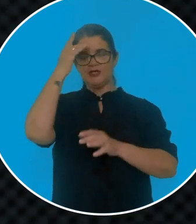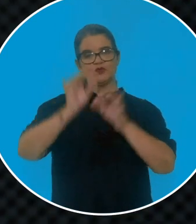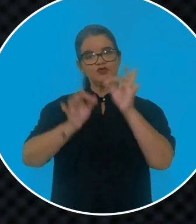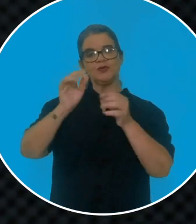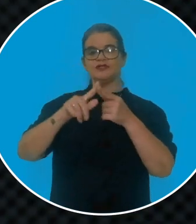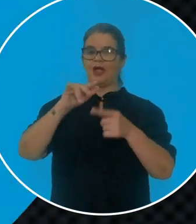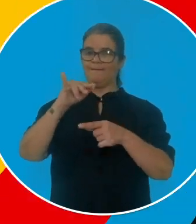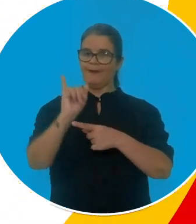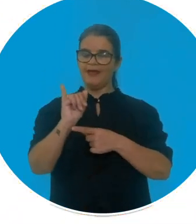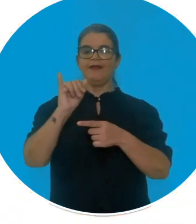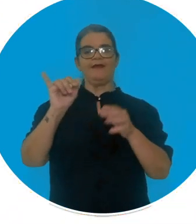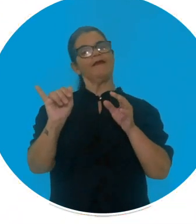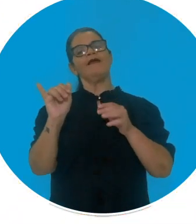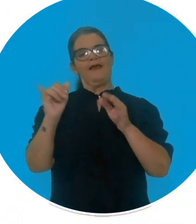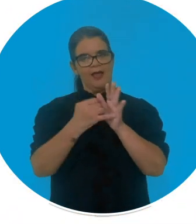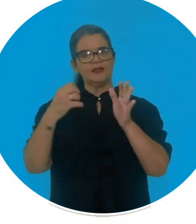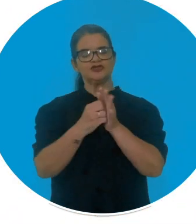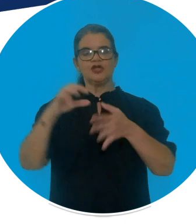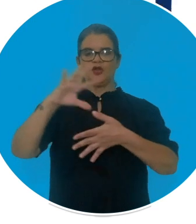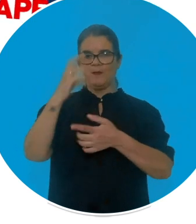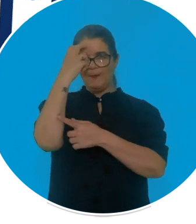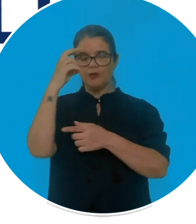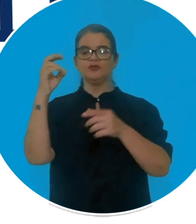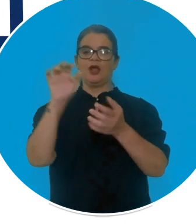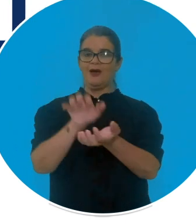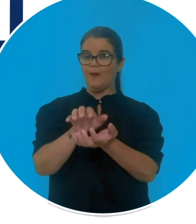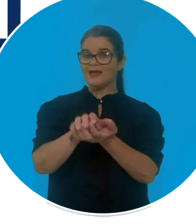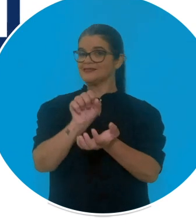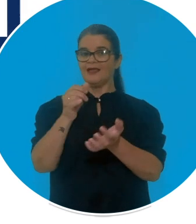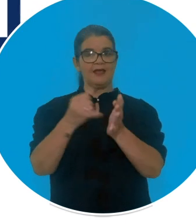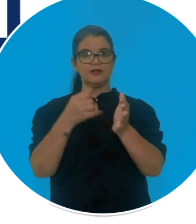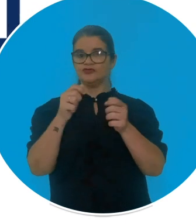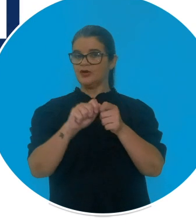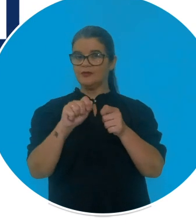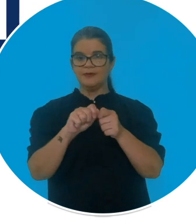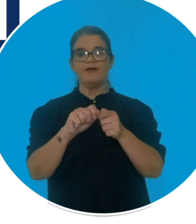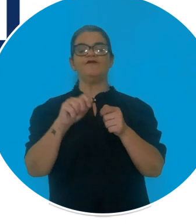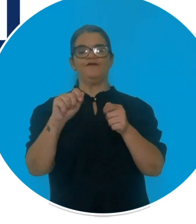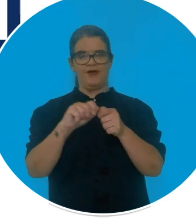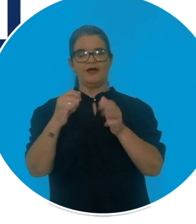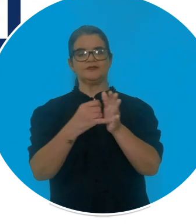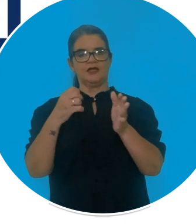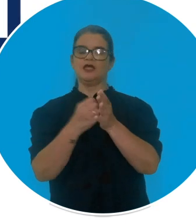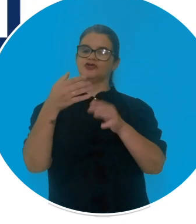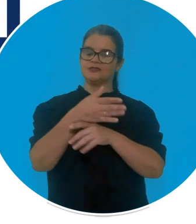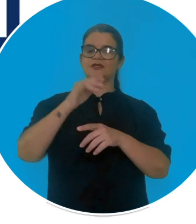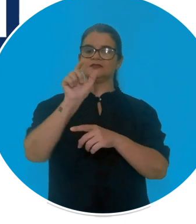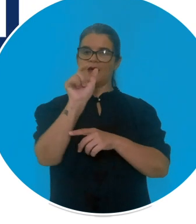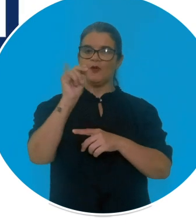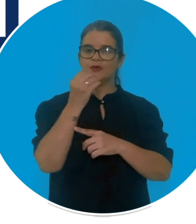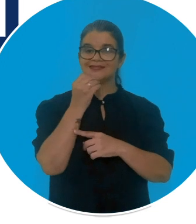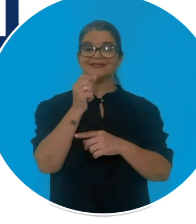jurídicas, inclusive e-mail, cadastradas no Mapa Cultural de Pernambuco. Se você ainda não está cadastrado, cadastre-se e acesse a aba de